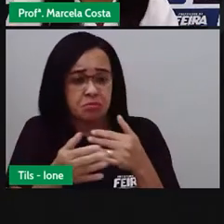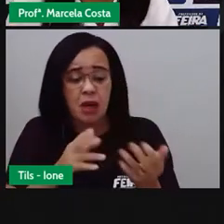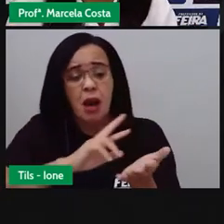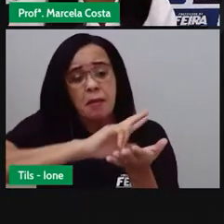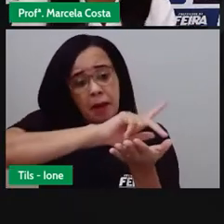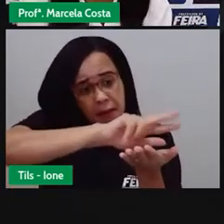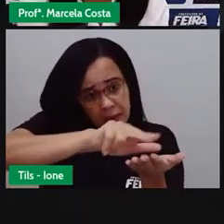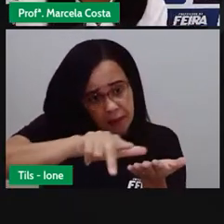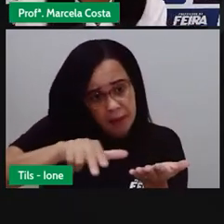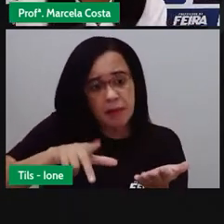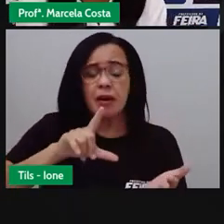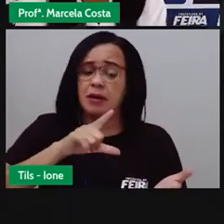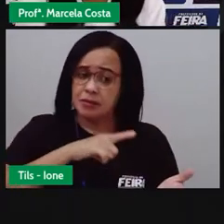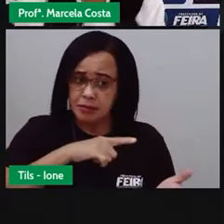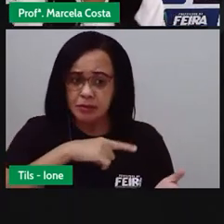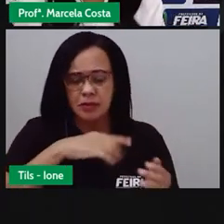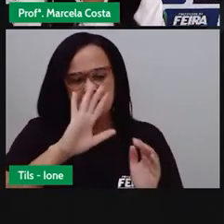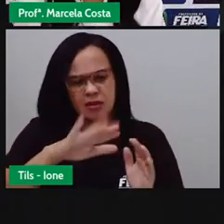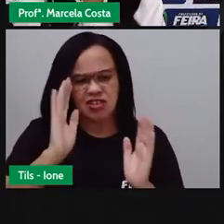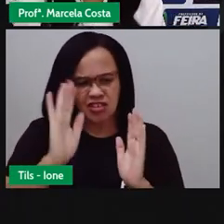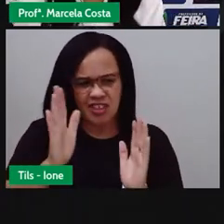recebeu algum desses convites?